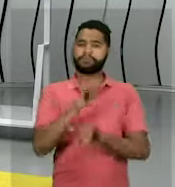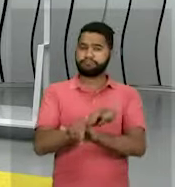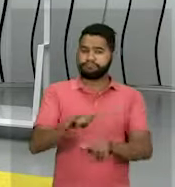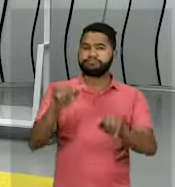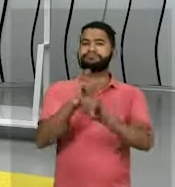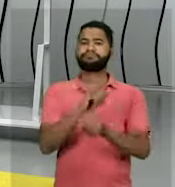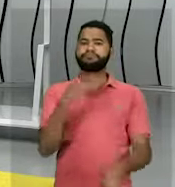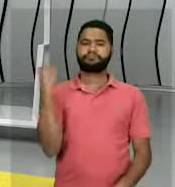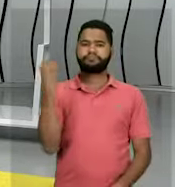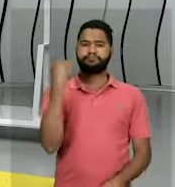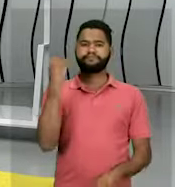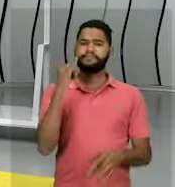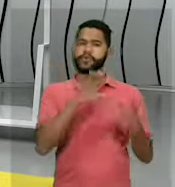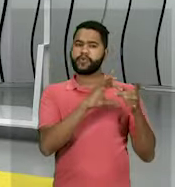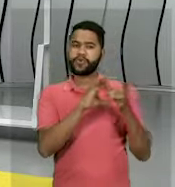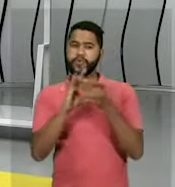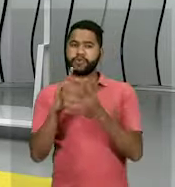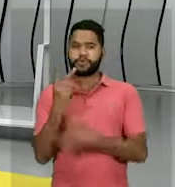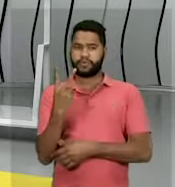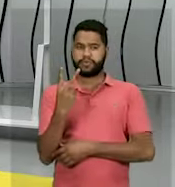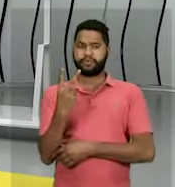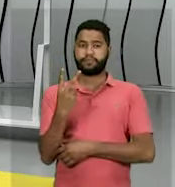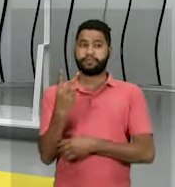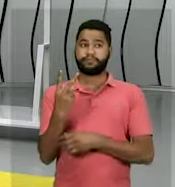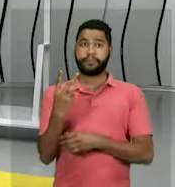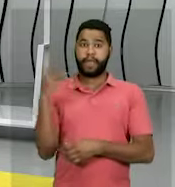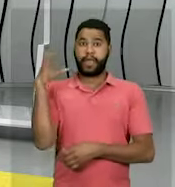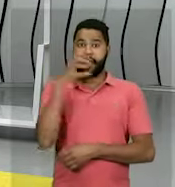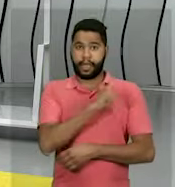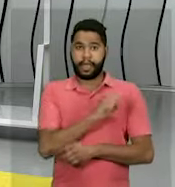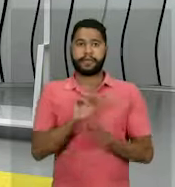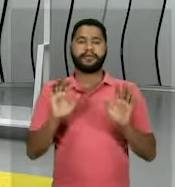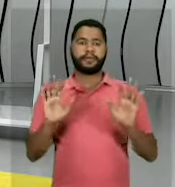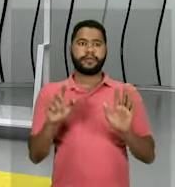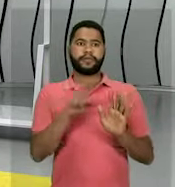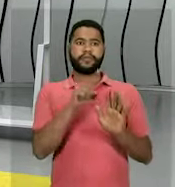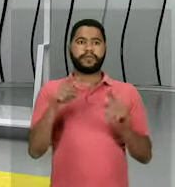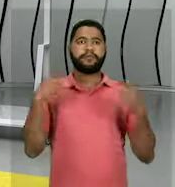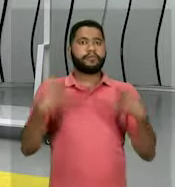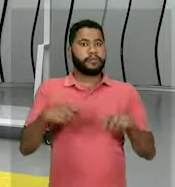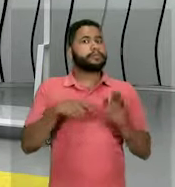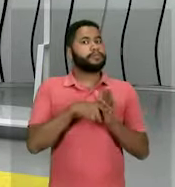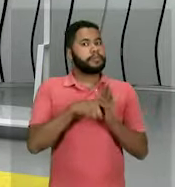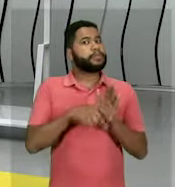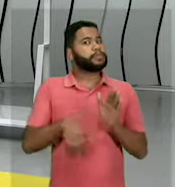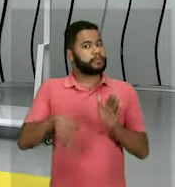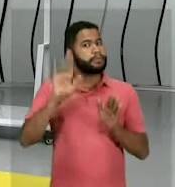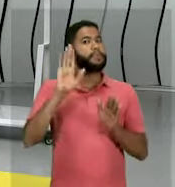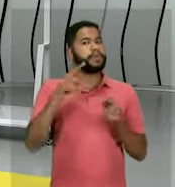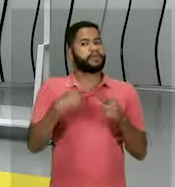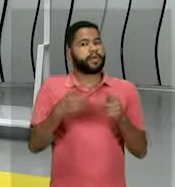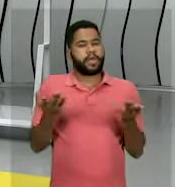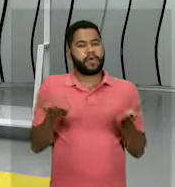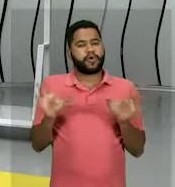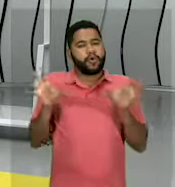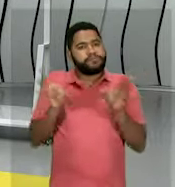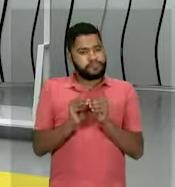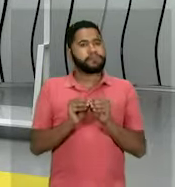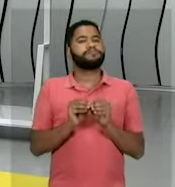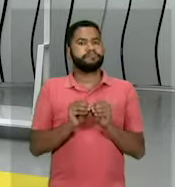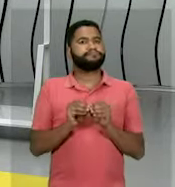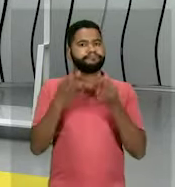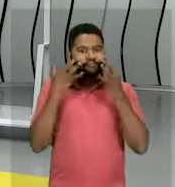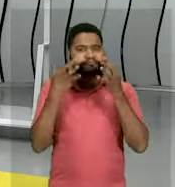dentro desses dois contextos. Forma rápida, galera? Então, quer dizer que vocês precisam de pesquisar mais, estudar mais, hein? Fiquem